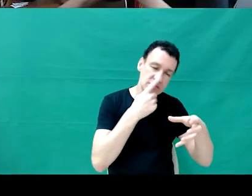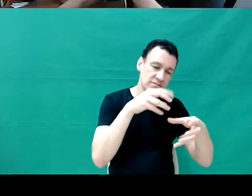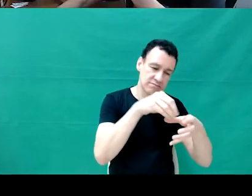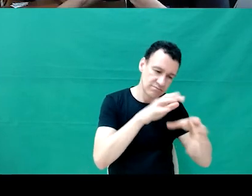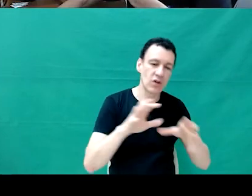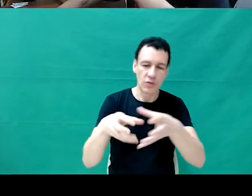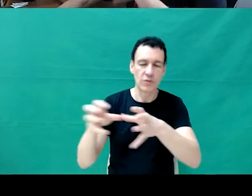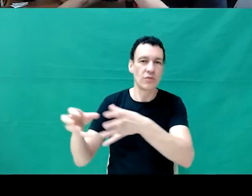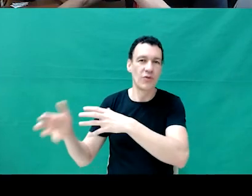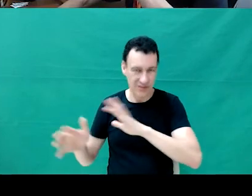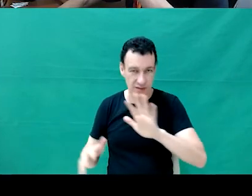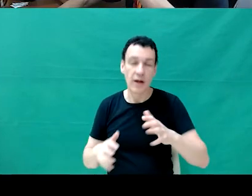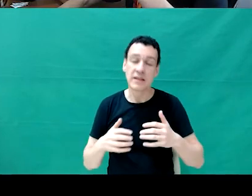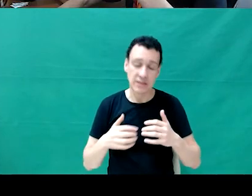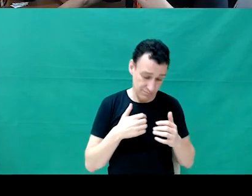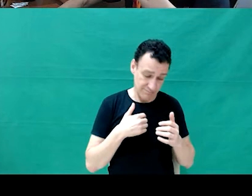ações mais locais.